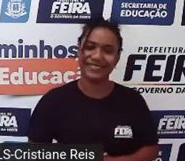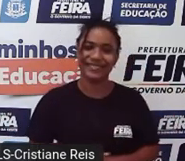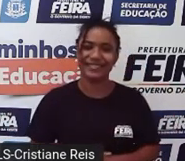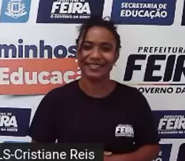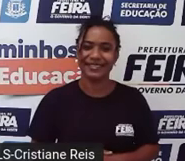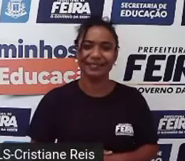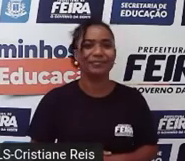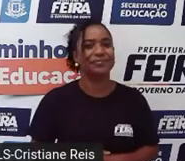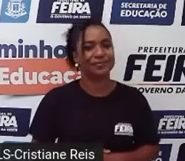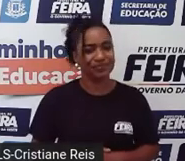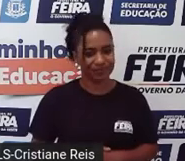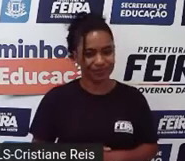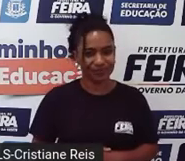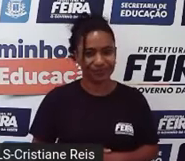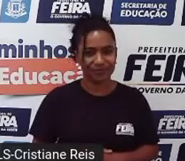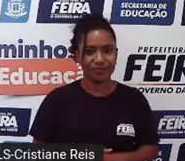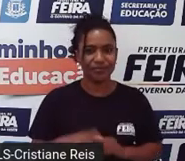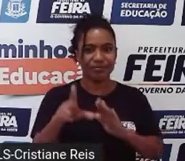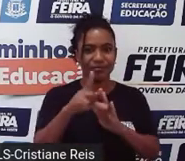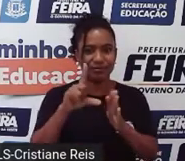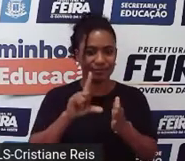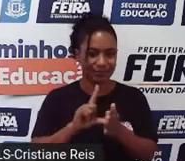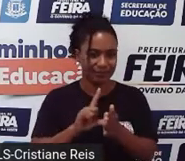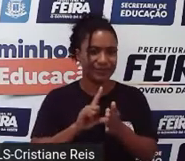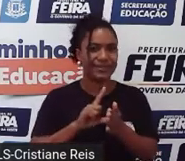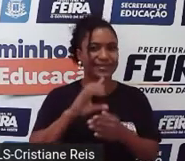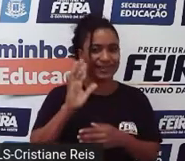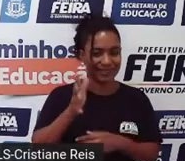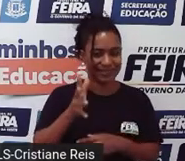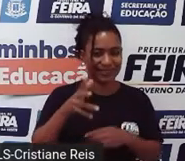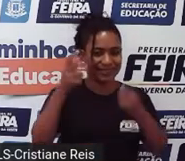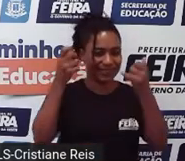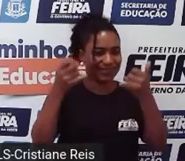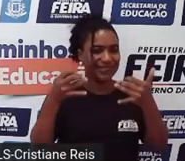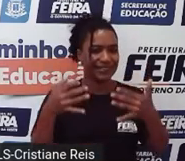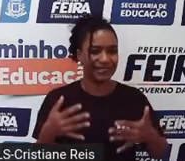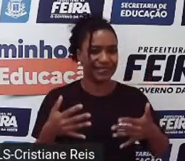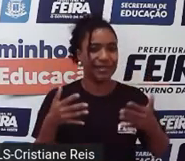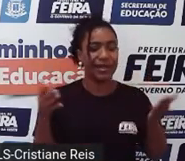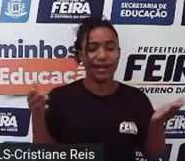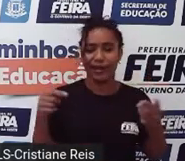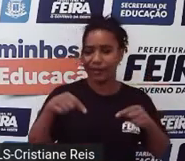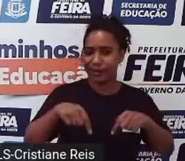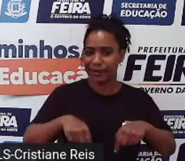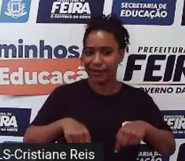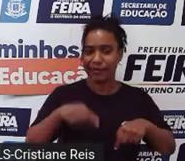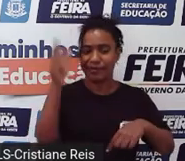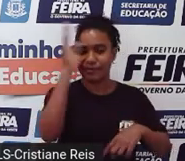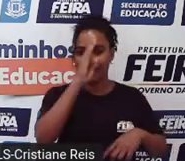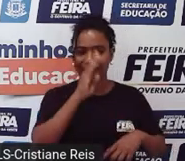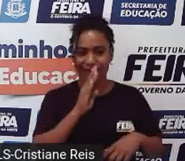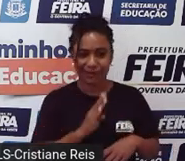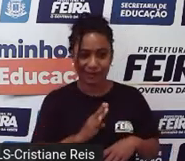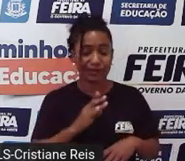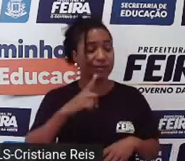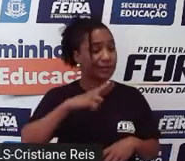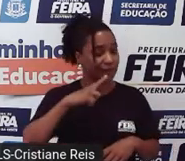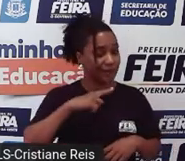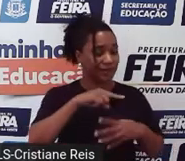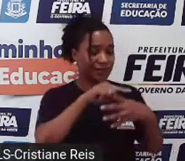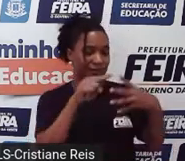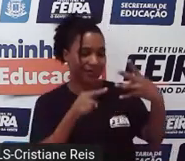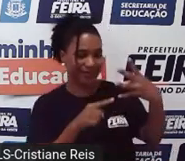Então, como vimos antes, como eu disse antes, nós aqui no Brasil temos quatro estações.